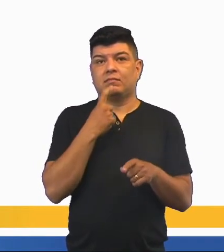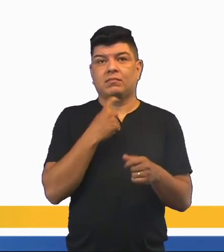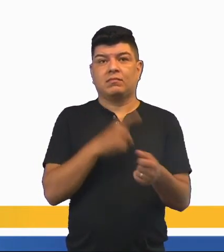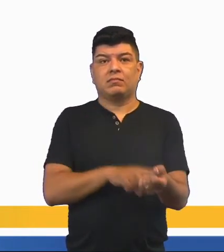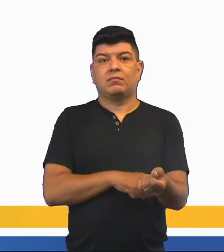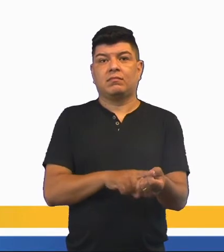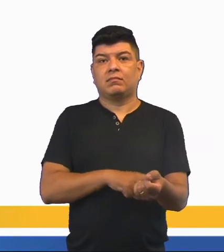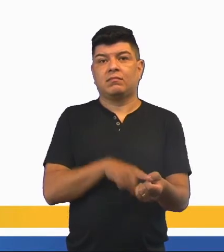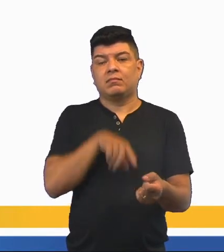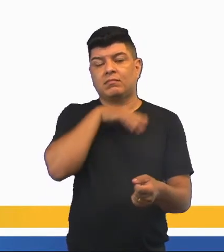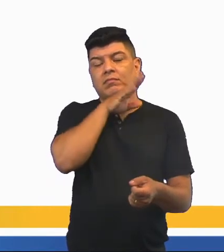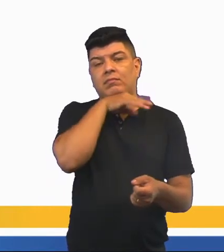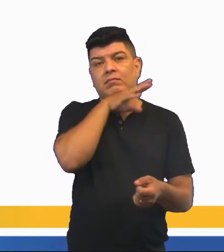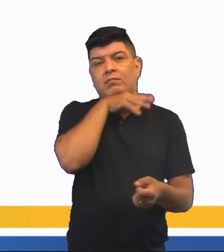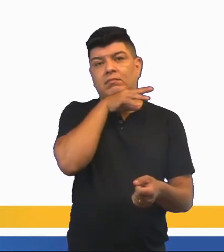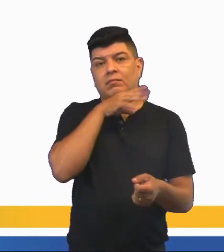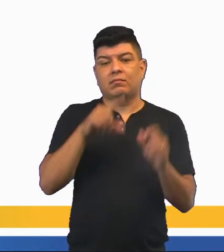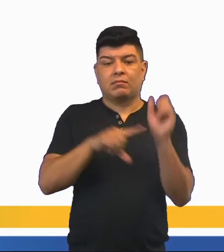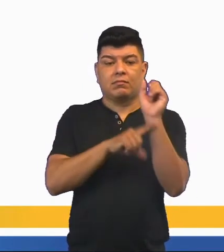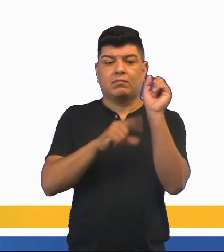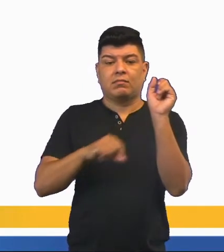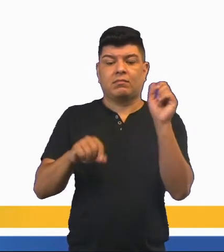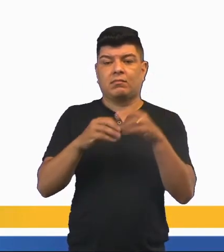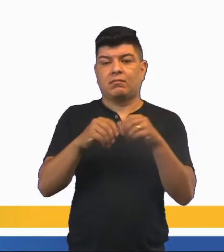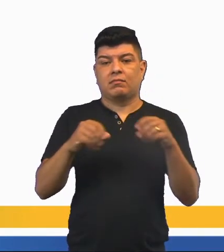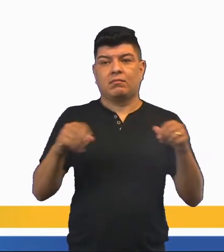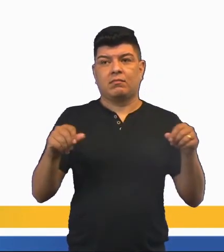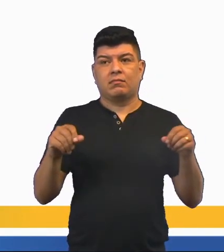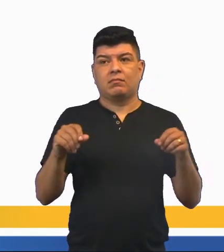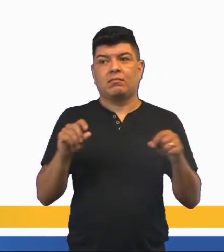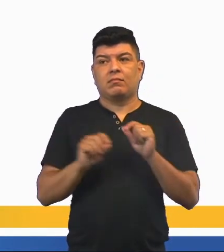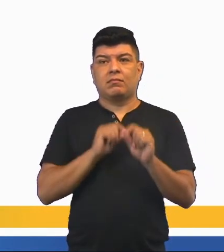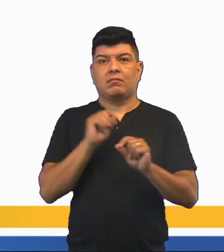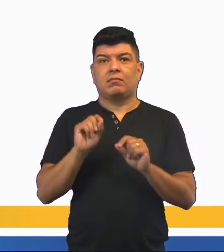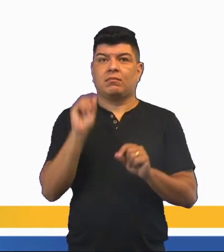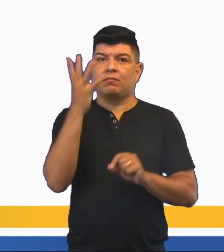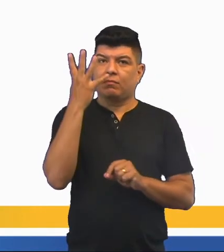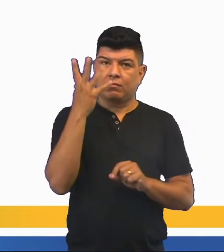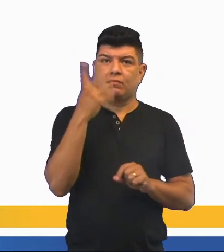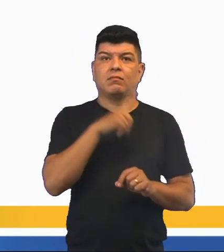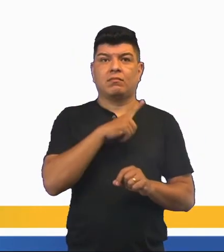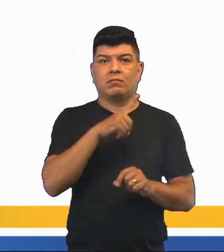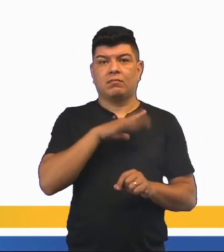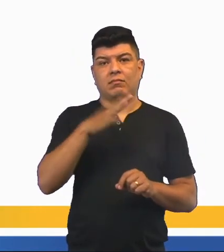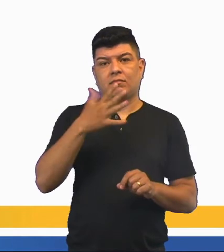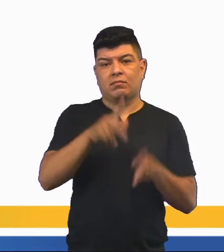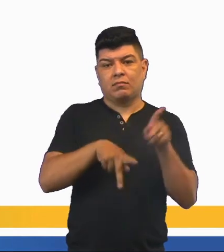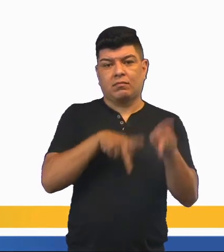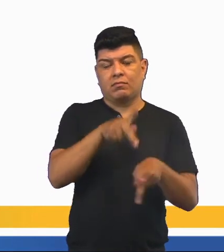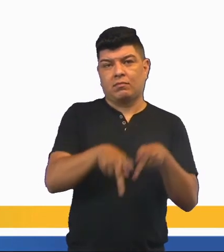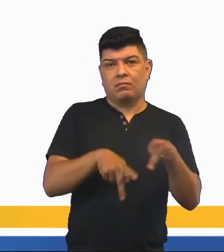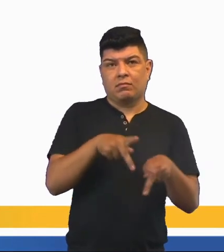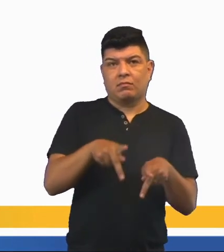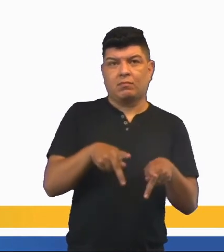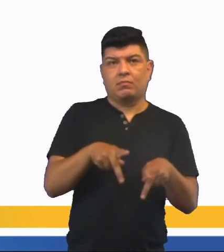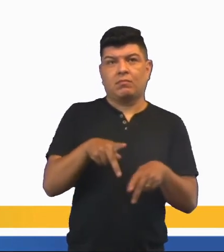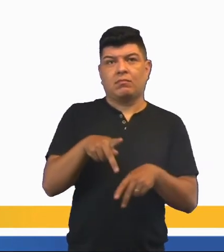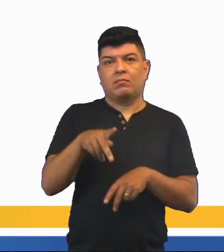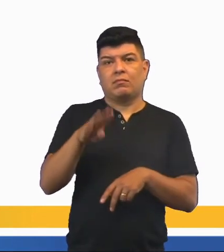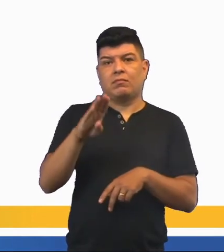de animais, folhas e terras, que contavam fatos ocorridos entre os povos, como o